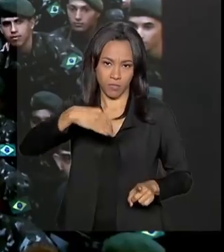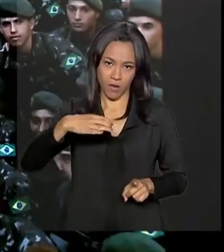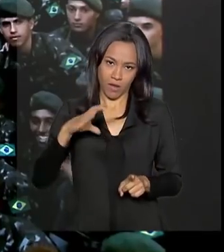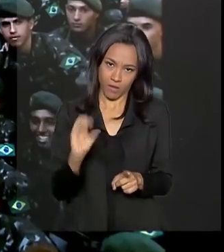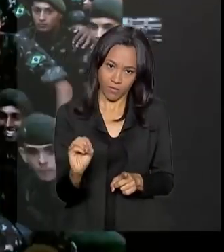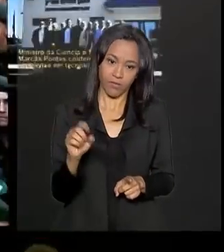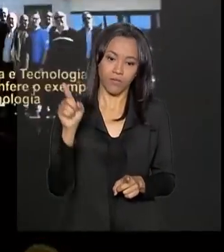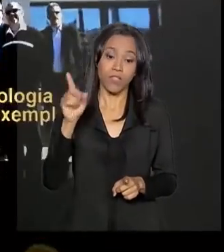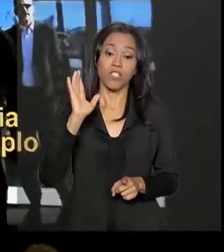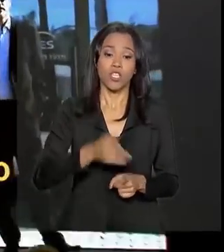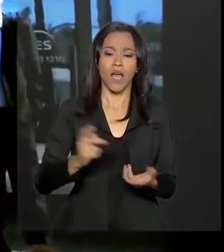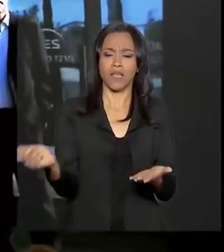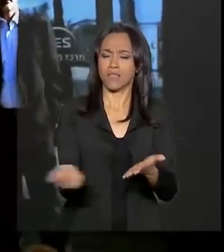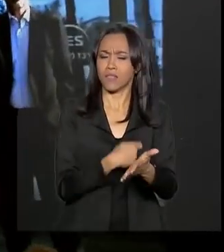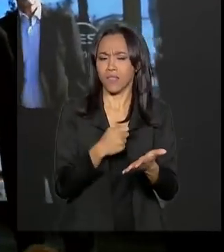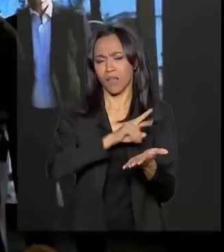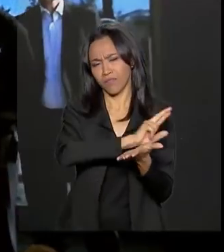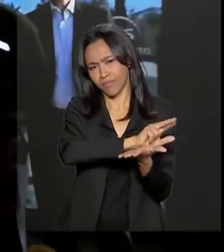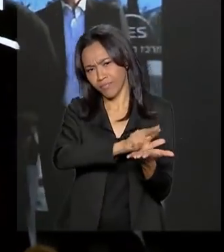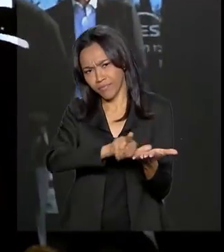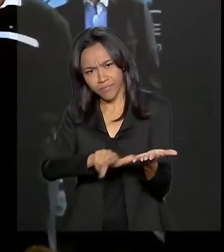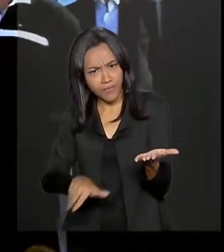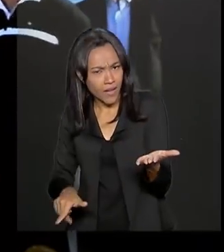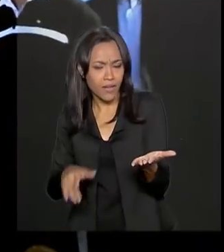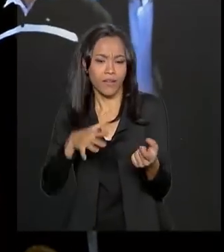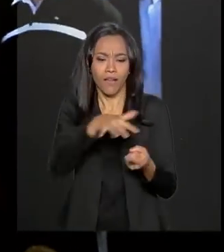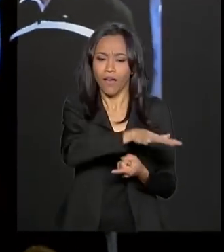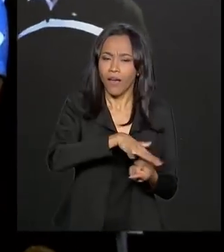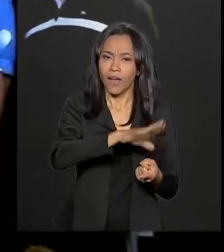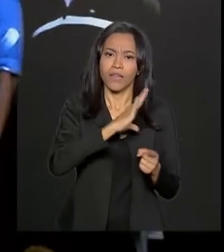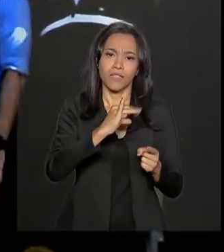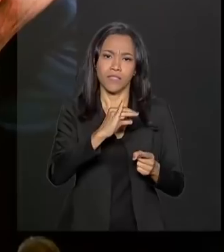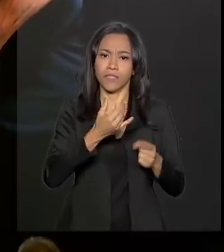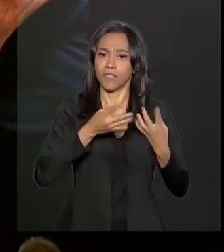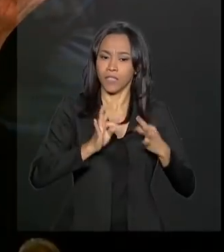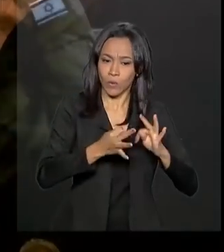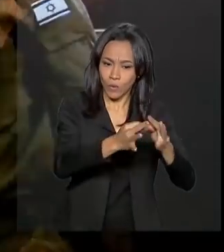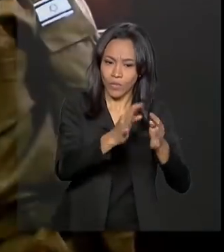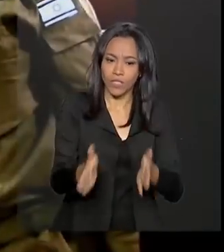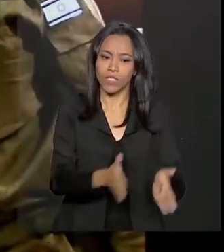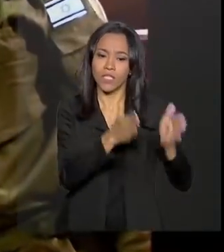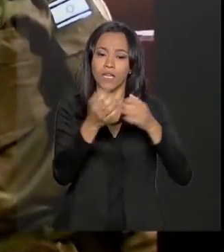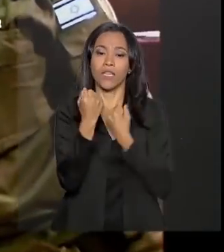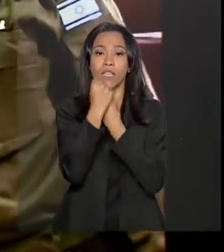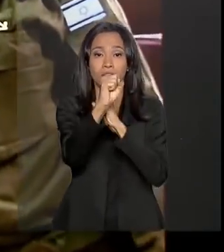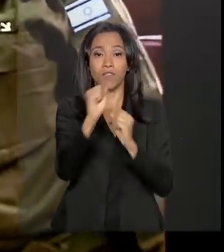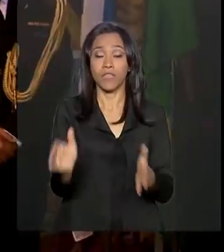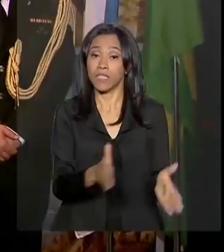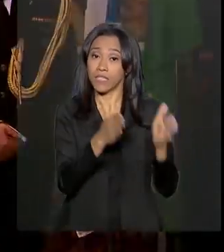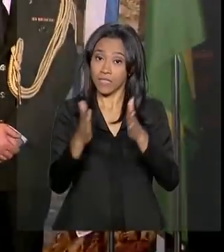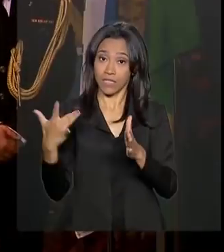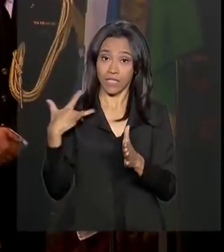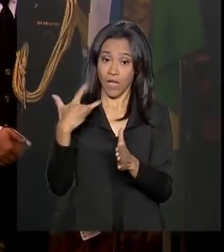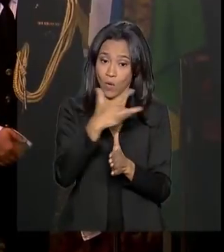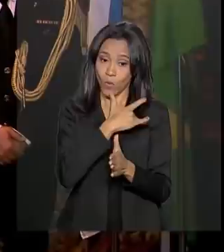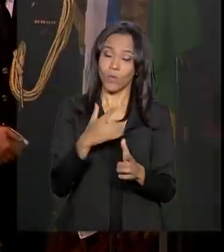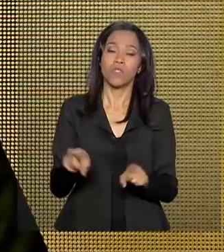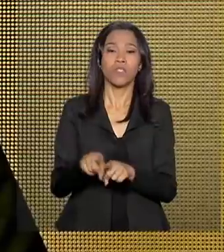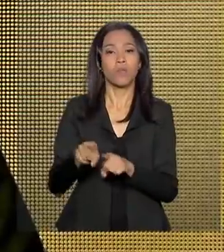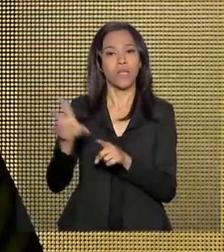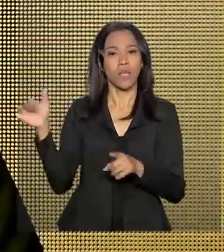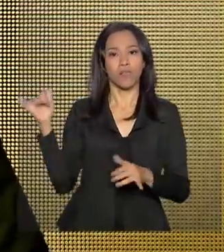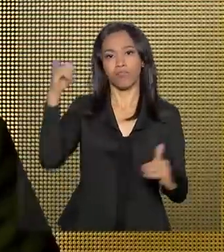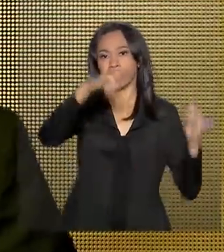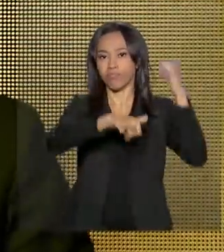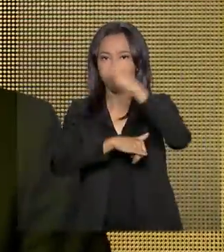Foram assinados diversos acordos de cooperação nas áreas de ciência e tecnologia, defesa, saúde e serviços aéreos.